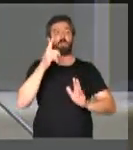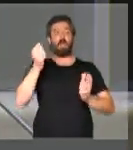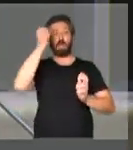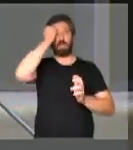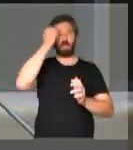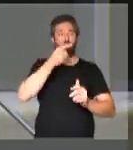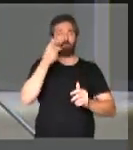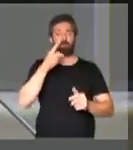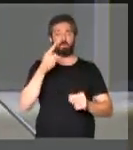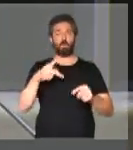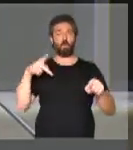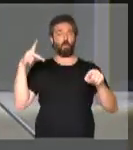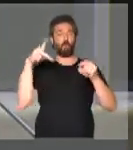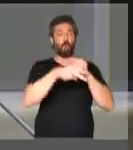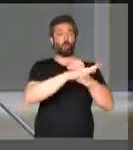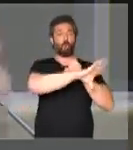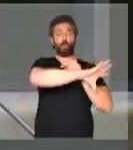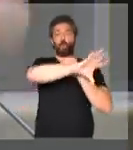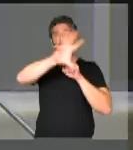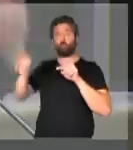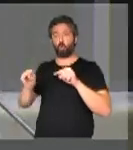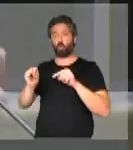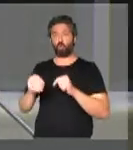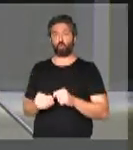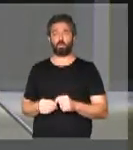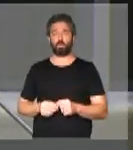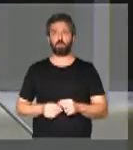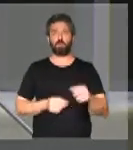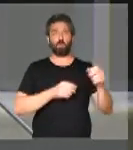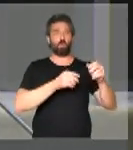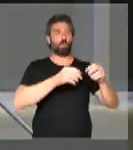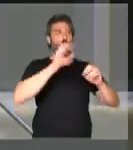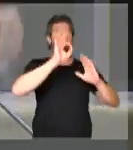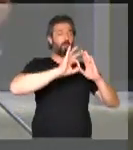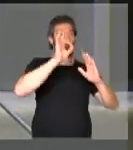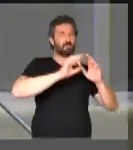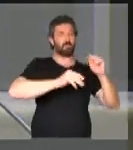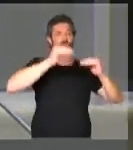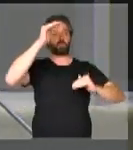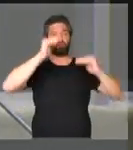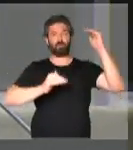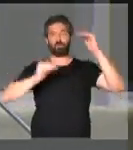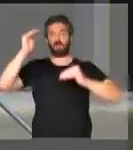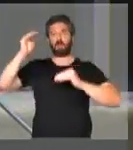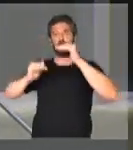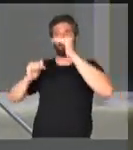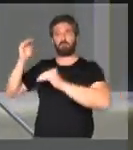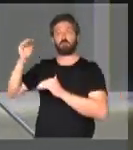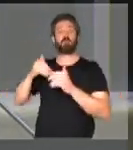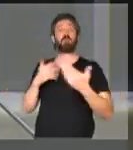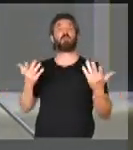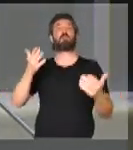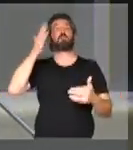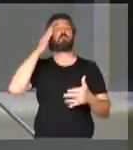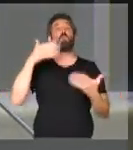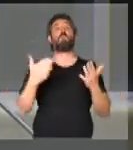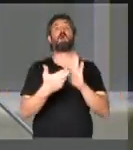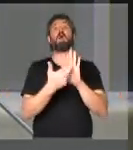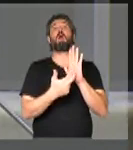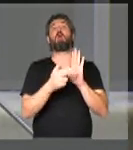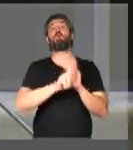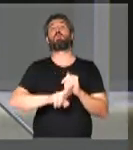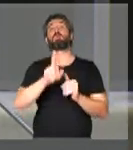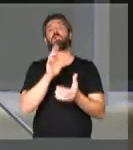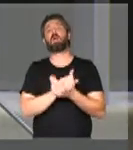e estendeu o corte a todas, com percentuais diferentes. Eu pergunto ao senhor, qual foi o critério